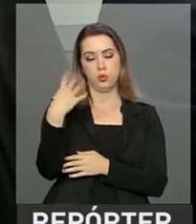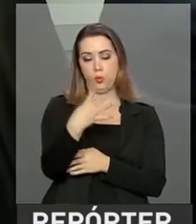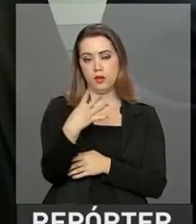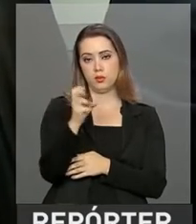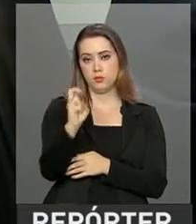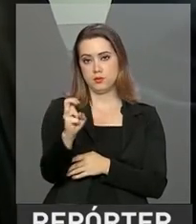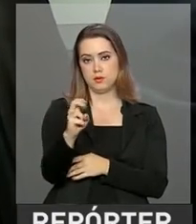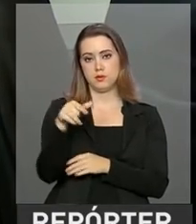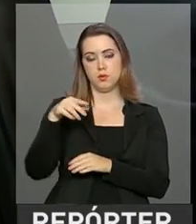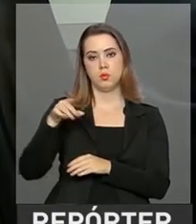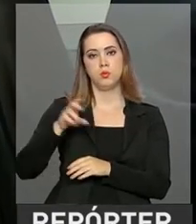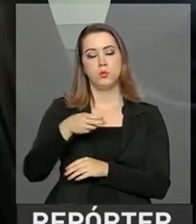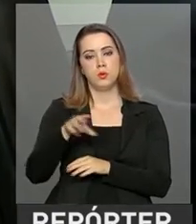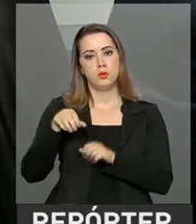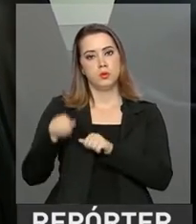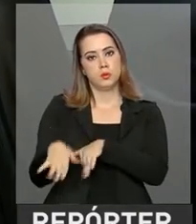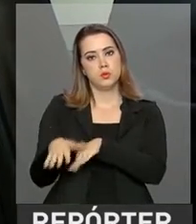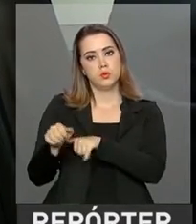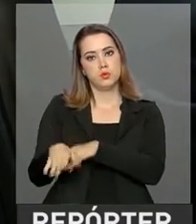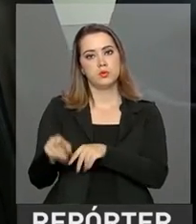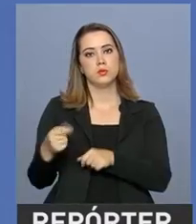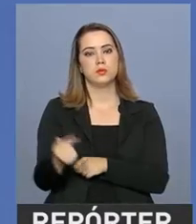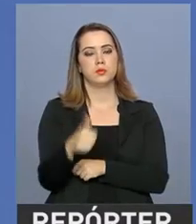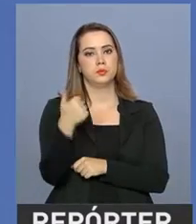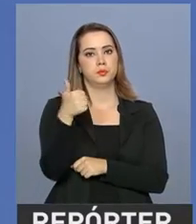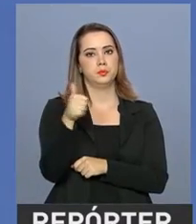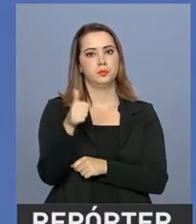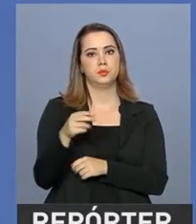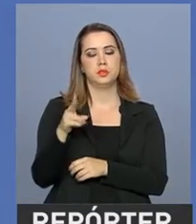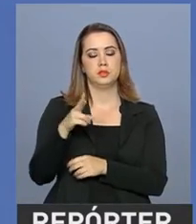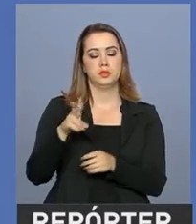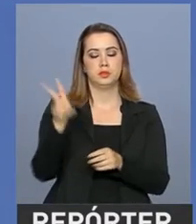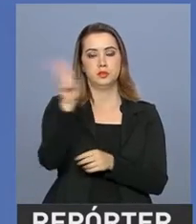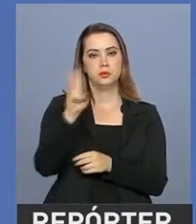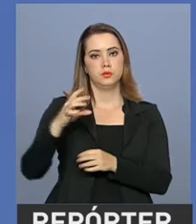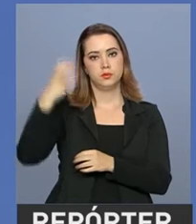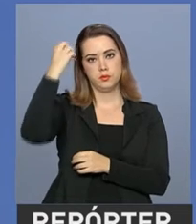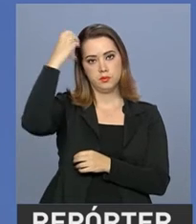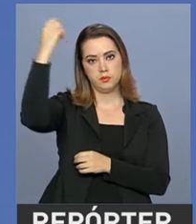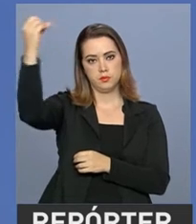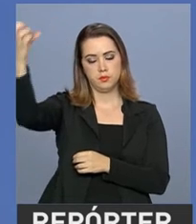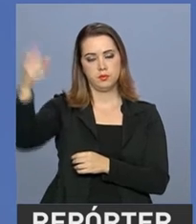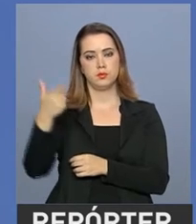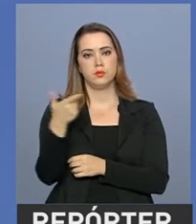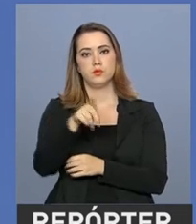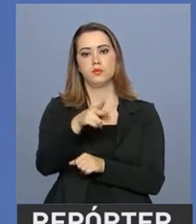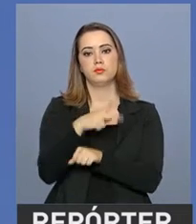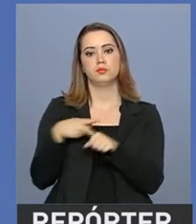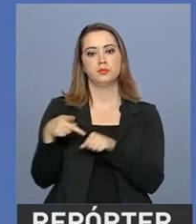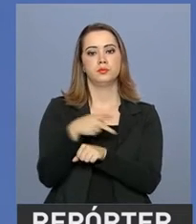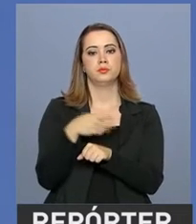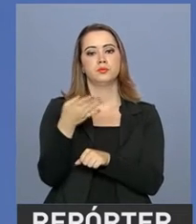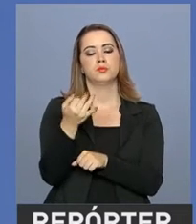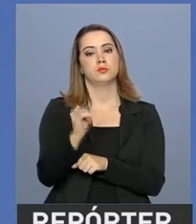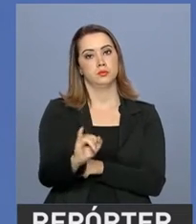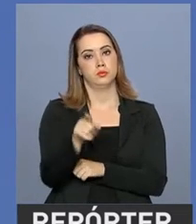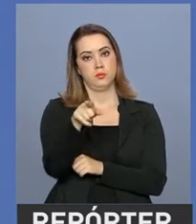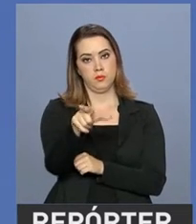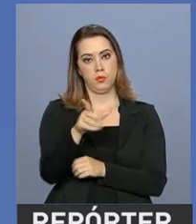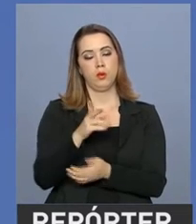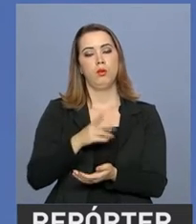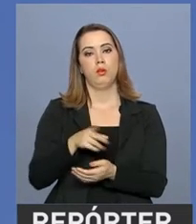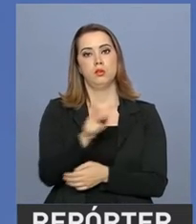5, em sua primeira viagem internacional. Eu acho que, se o presidente interino for